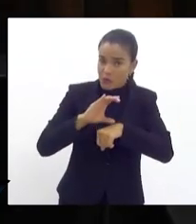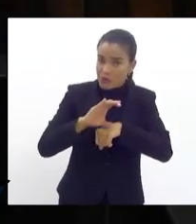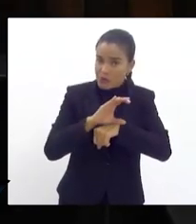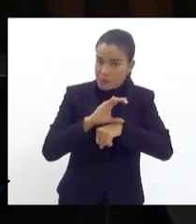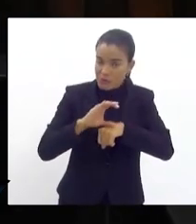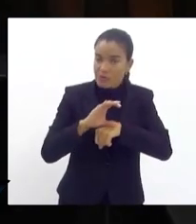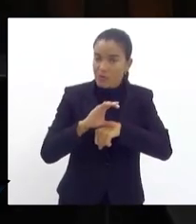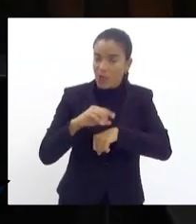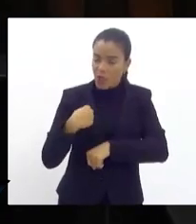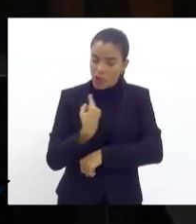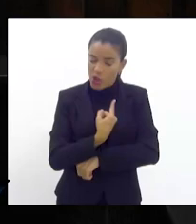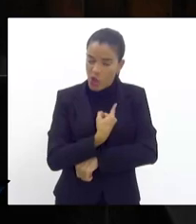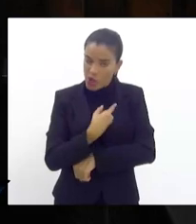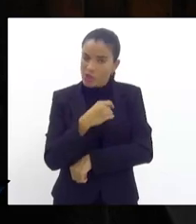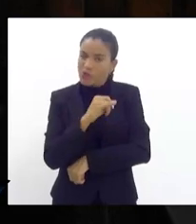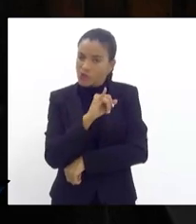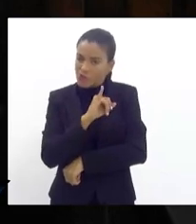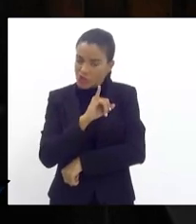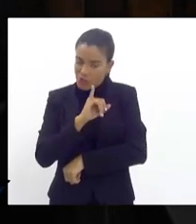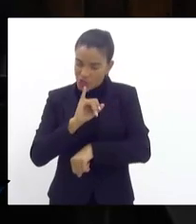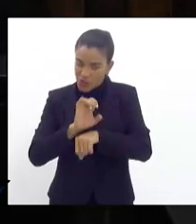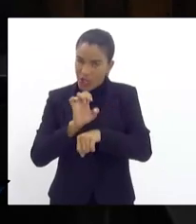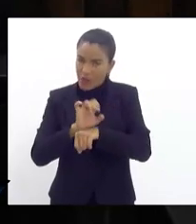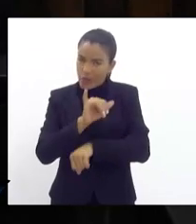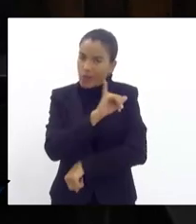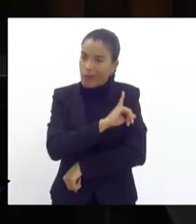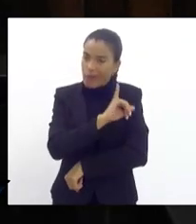nós vamos viver no nosso Estado